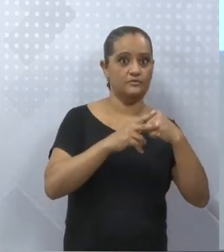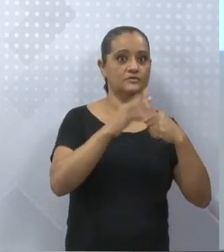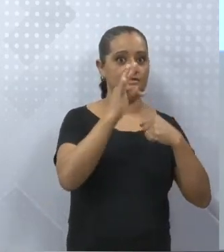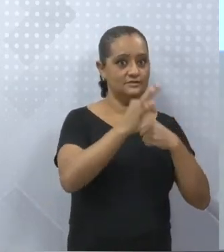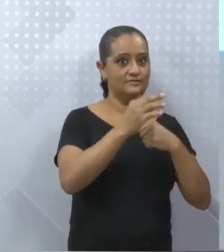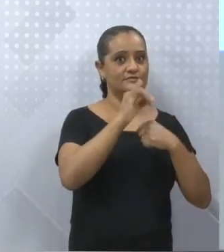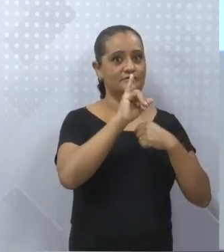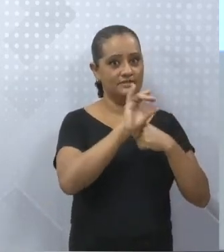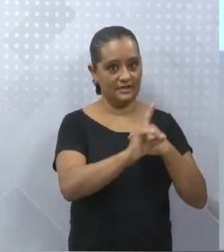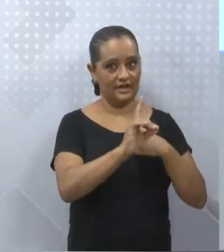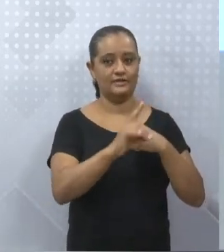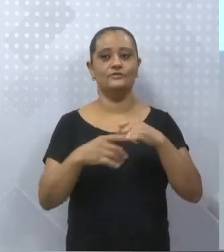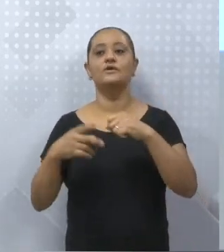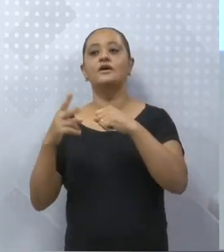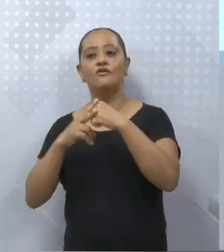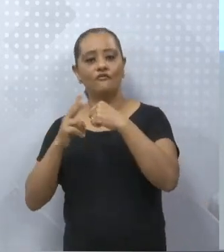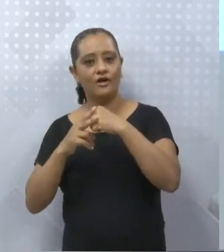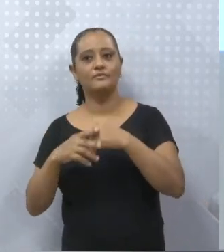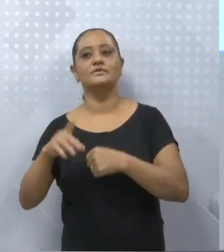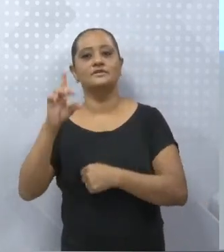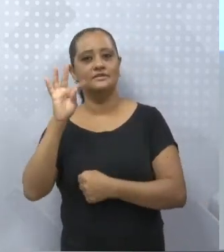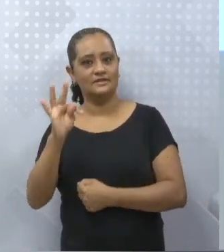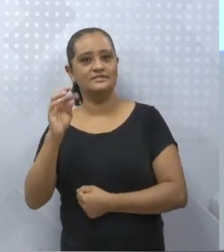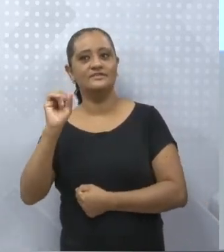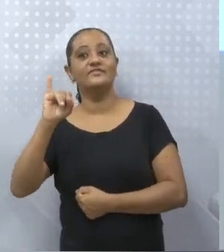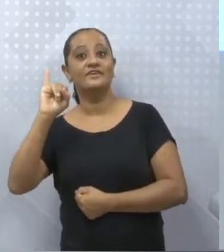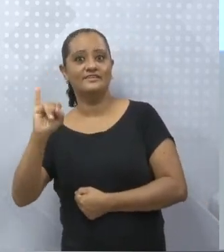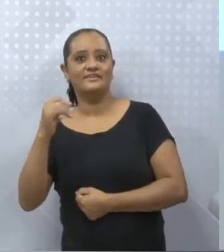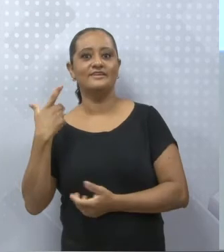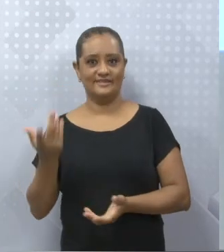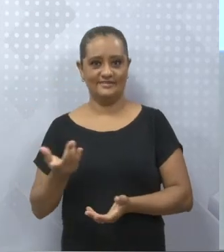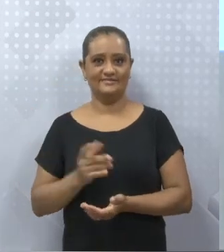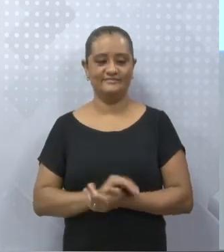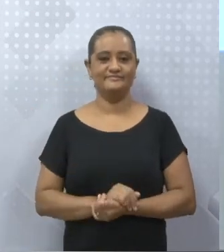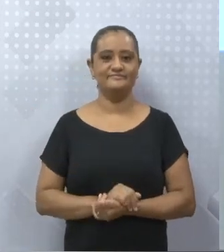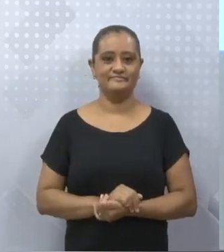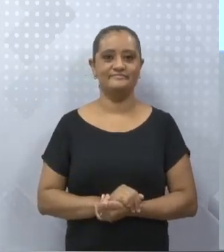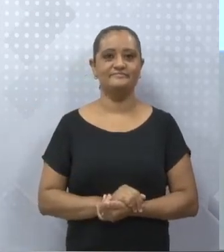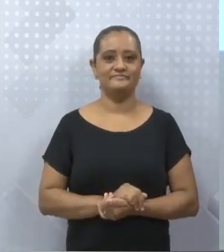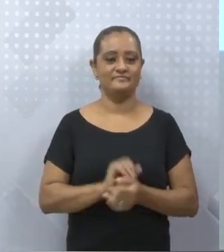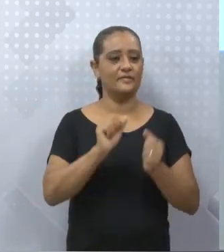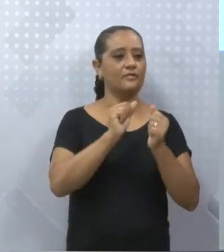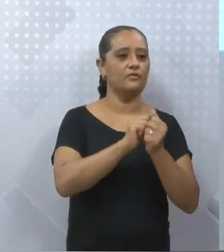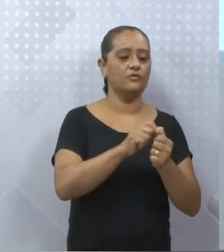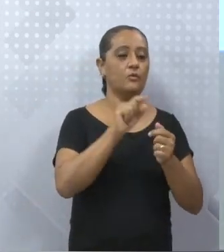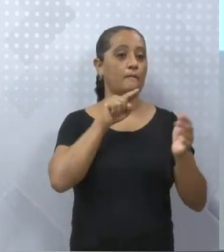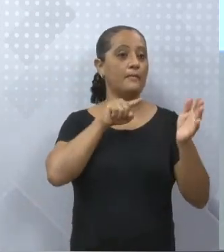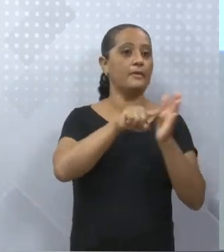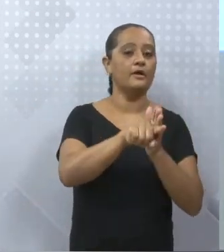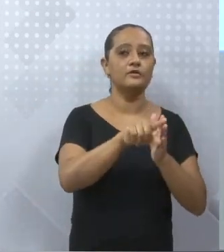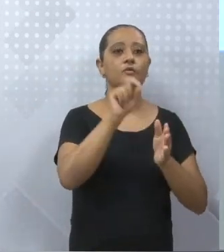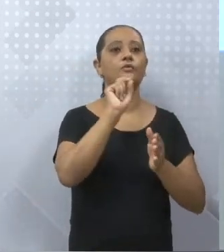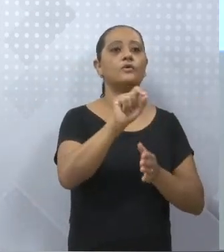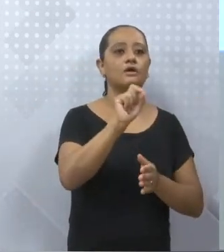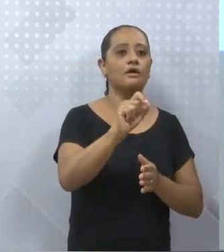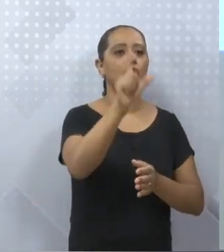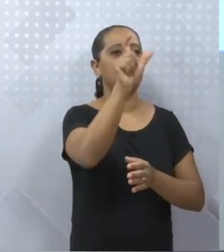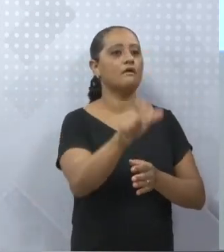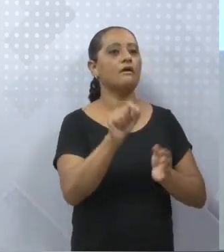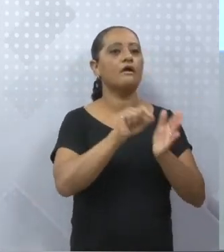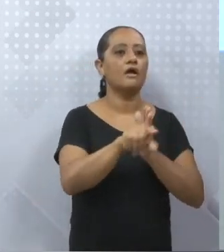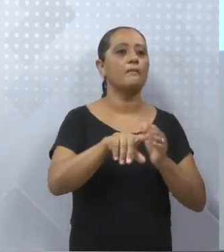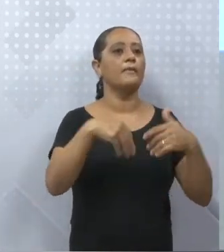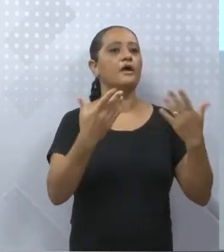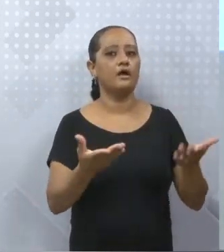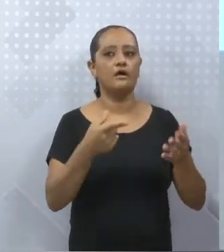indireto. Quando eu faço a pergunta o quê e acompanhado de outra pergunta. A quem? De quem?